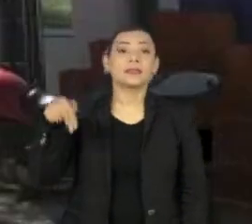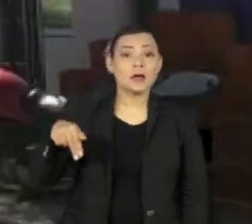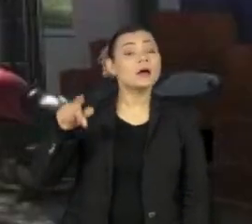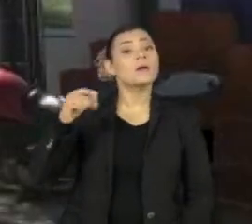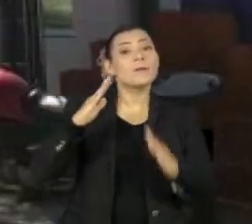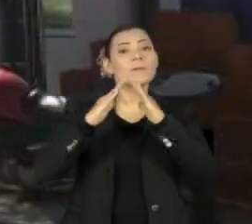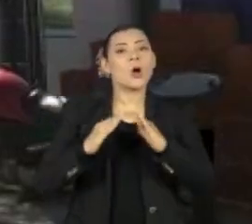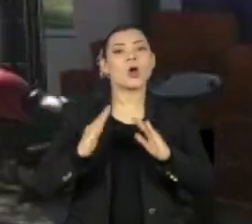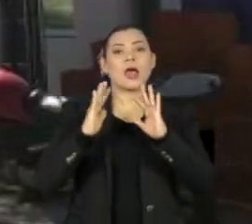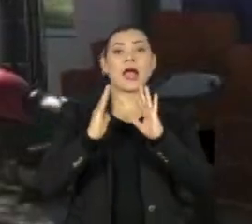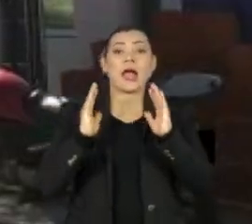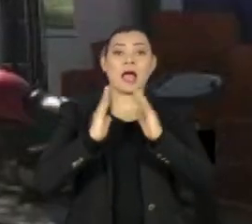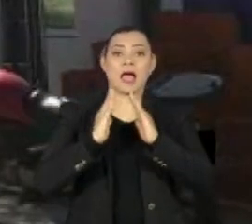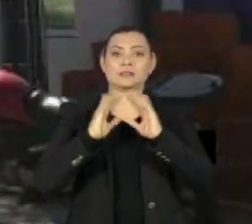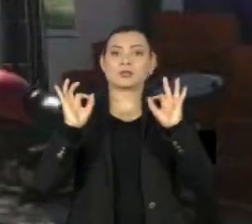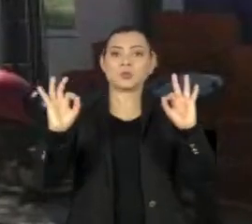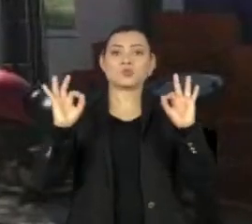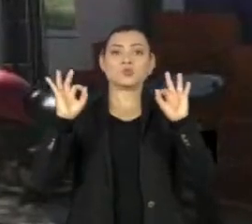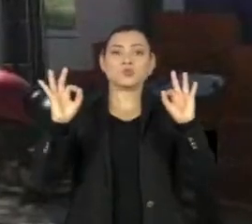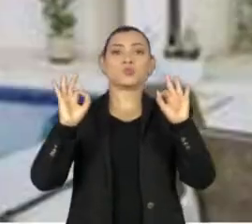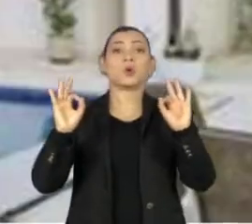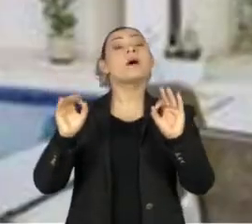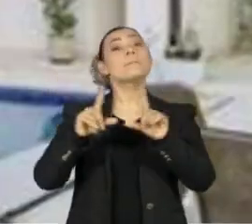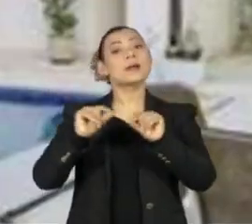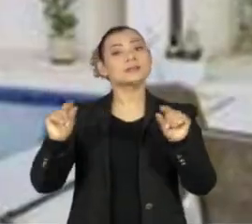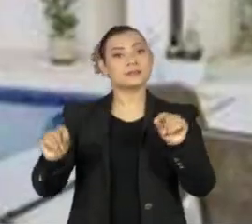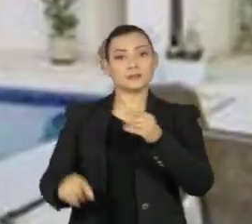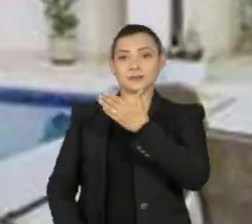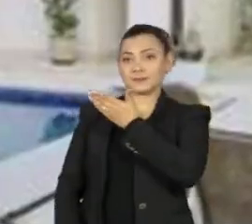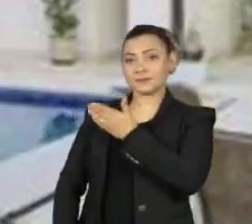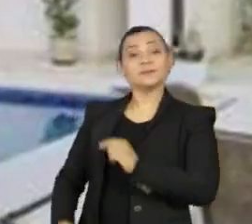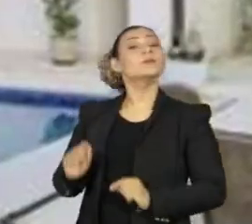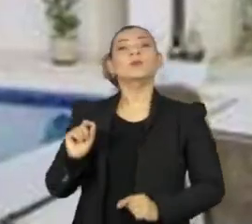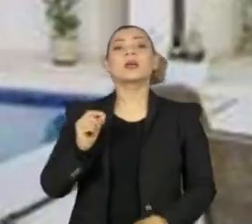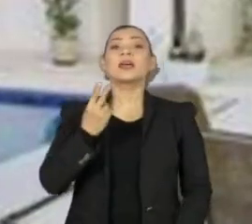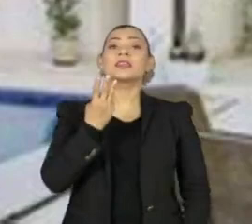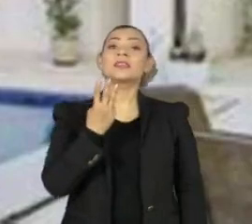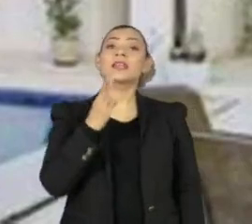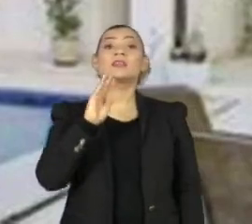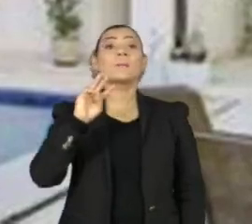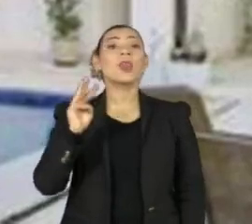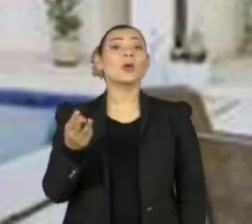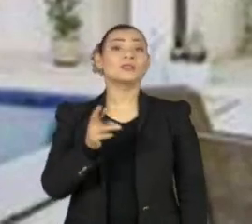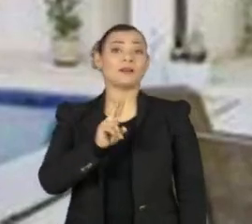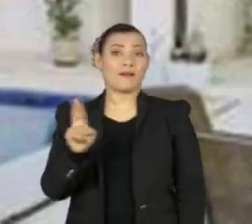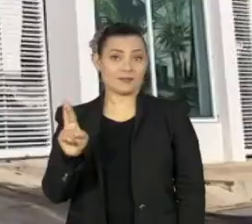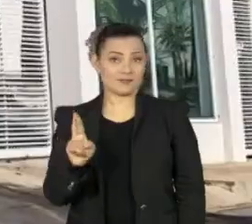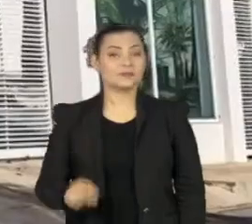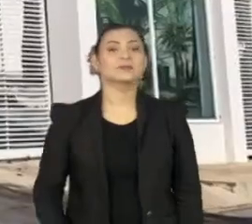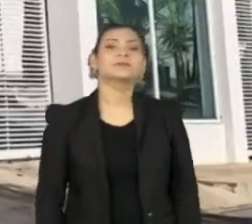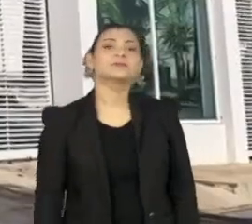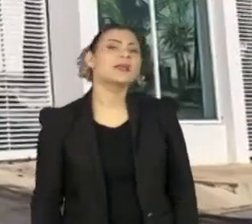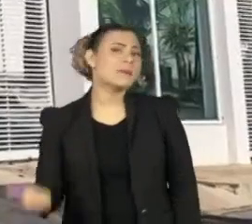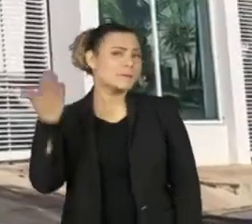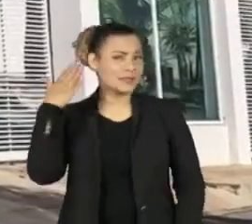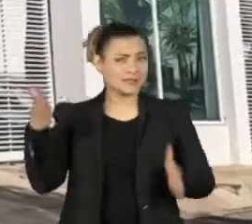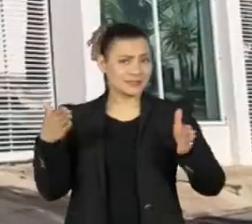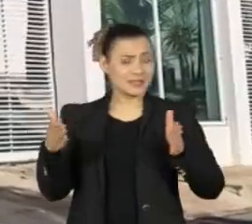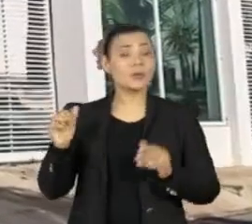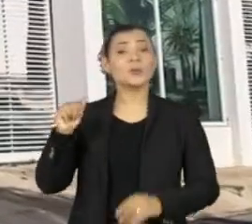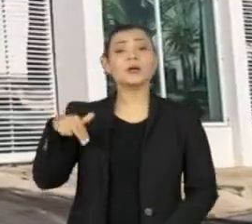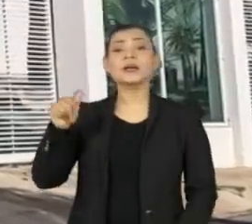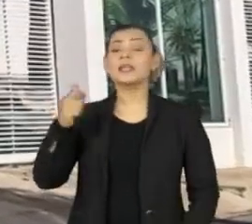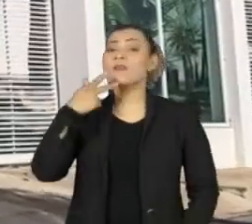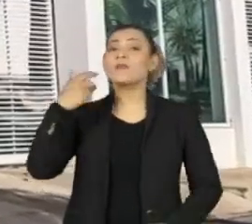nesta mansão no Lago Sul, área nobre de Brasília, avaliada em mais de 3 milhões de reais. À época, Ana Cristina